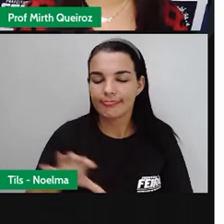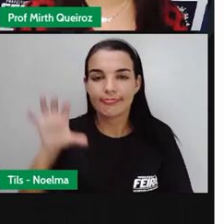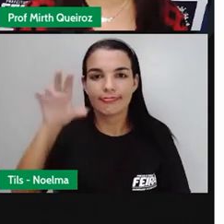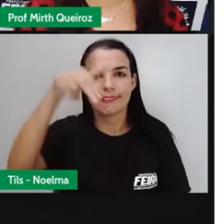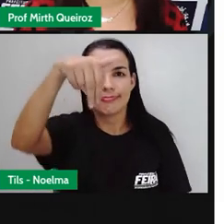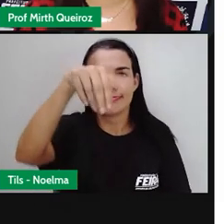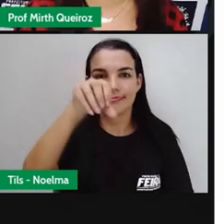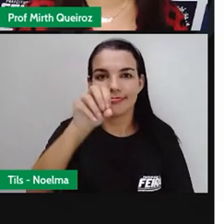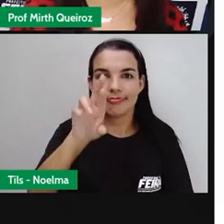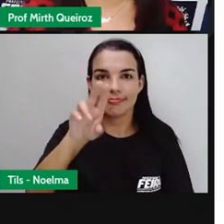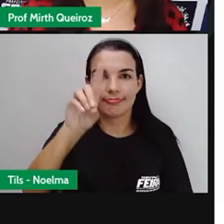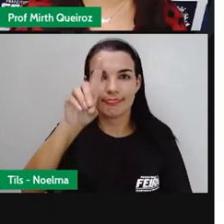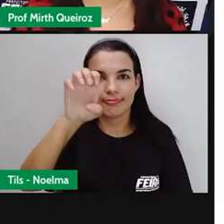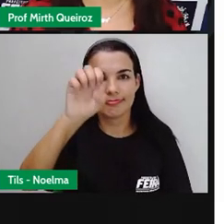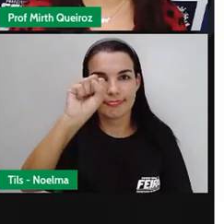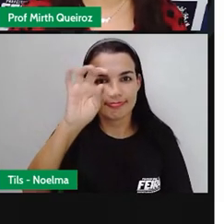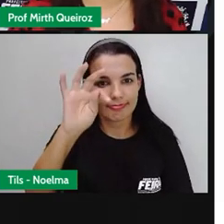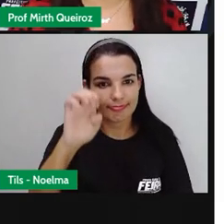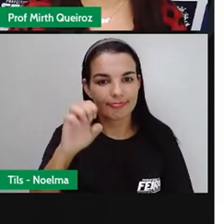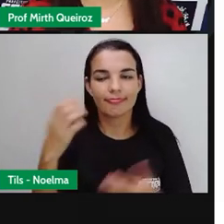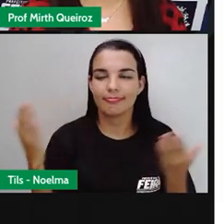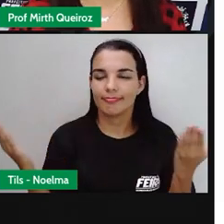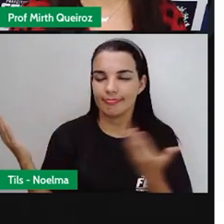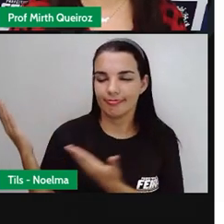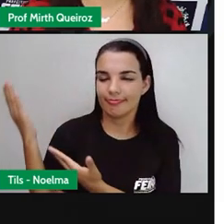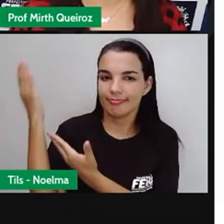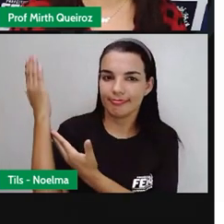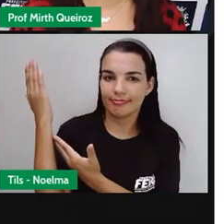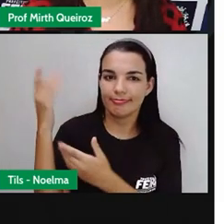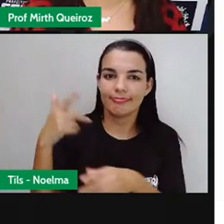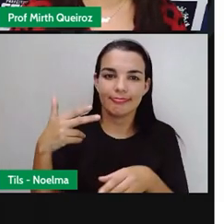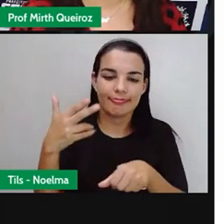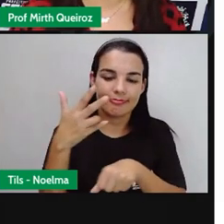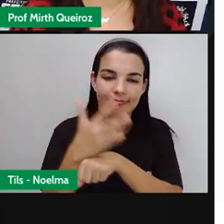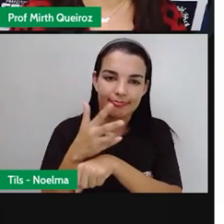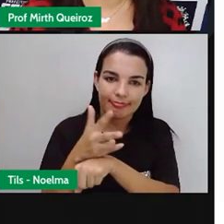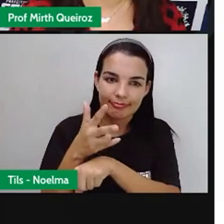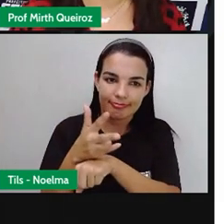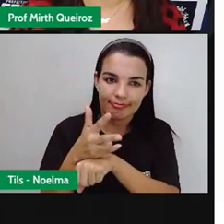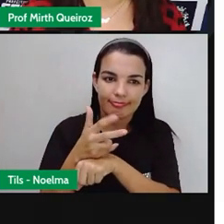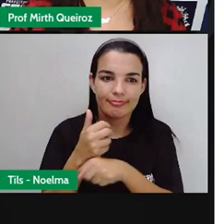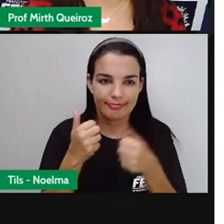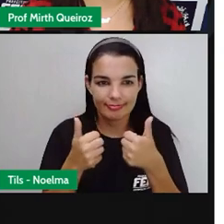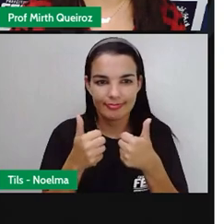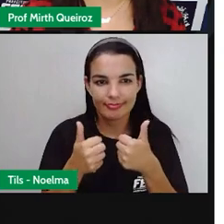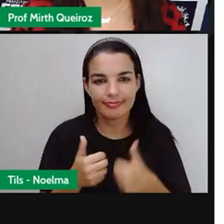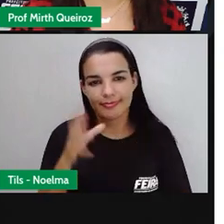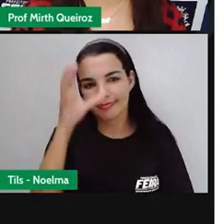E nós vamos falar sobre ela. Vamos aprender um pouquinho sobre o Cordel?